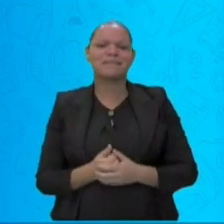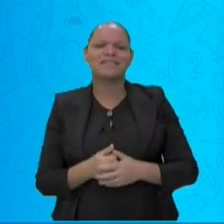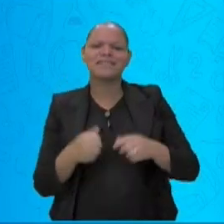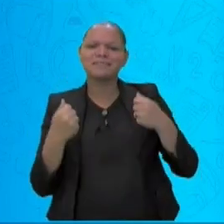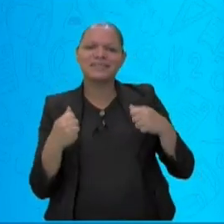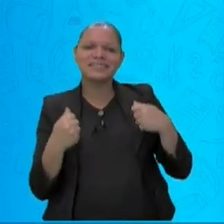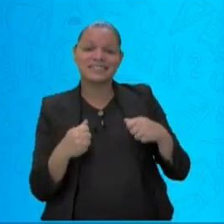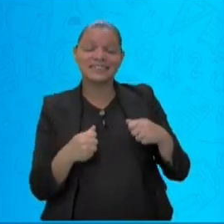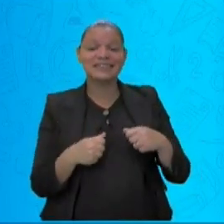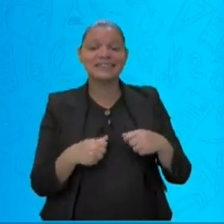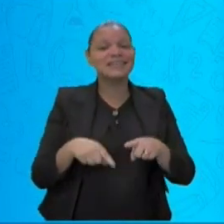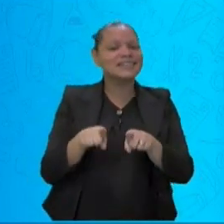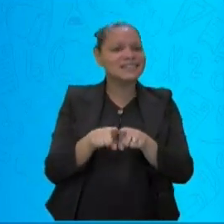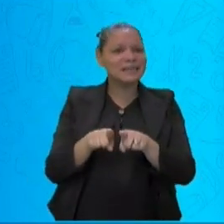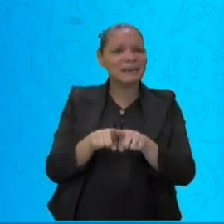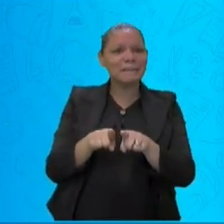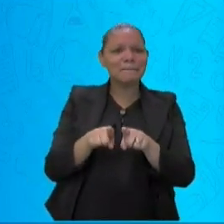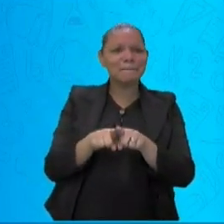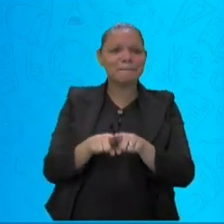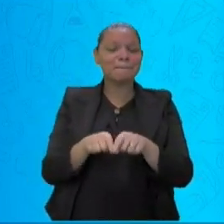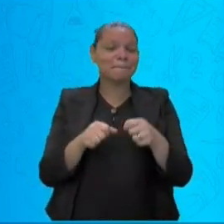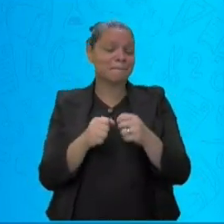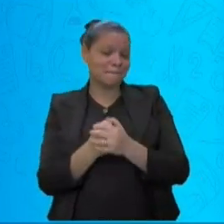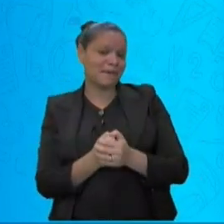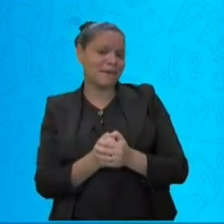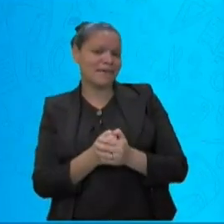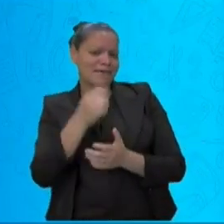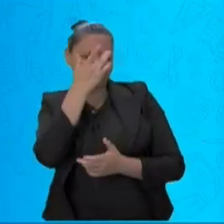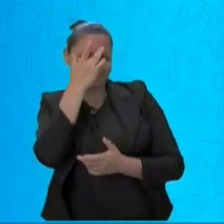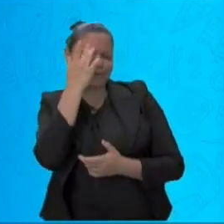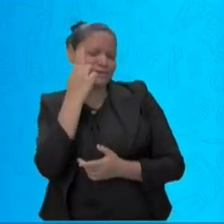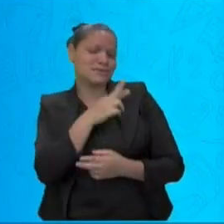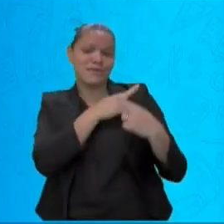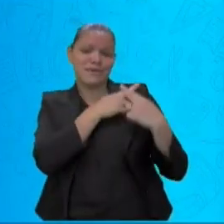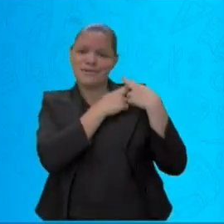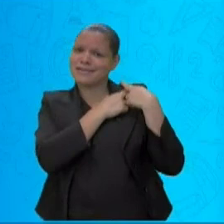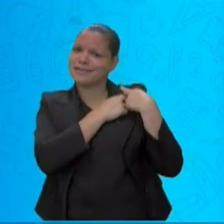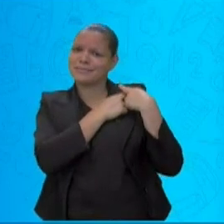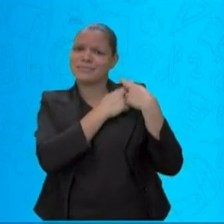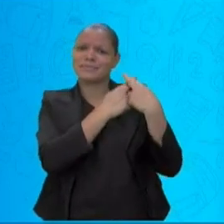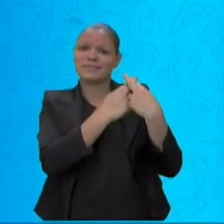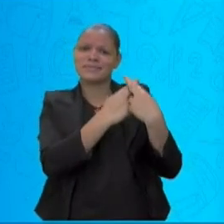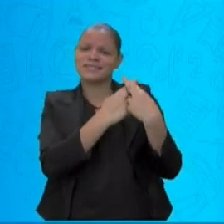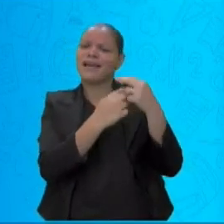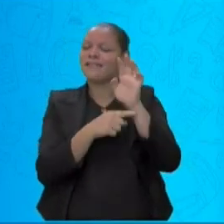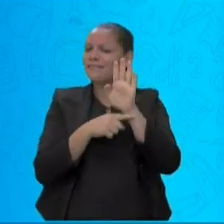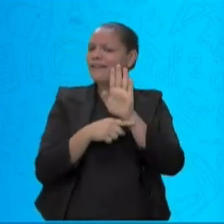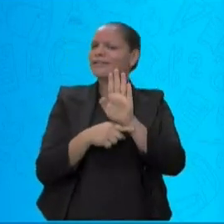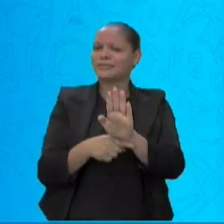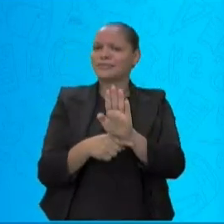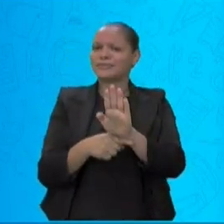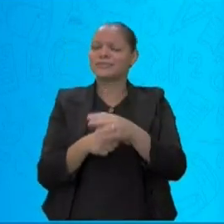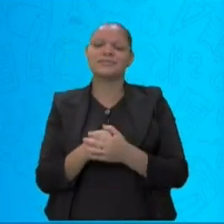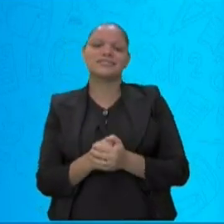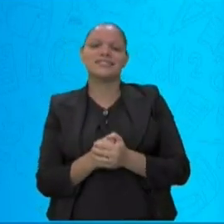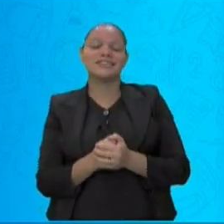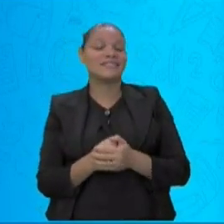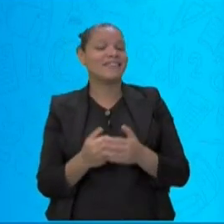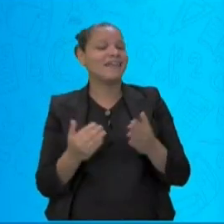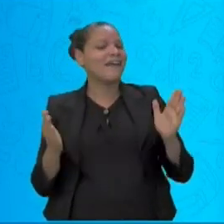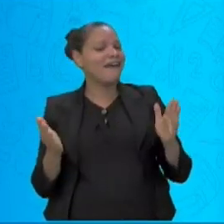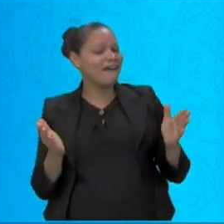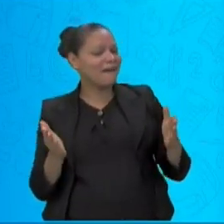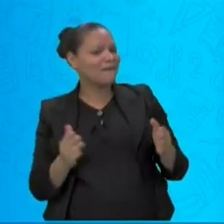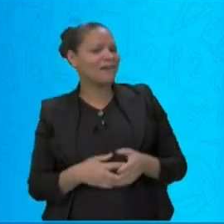cumpridos. Assim, nossos objetivos vão ser muito mais alcançados. Bom, a nossa aula vai ficando por aqui hoje.